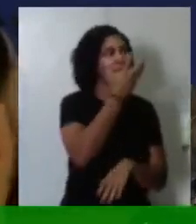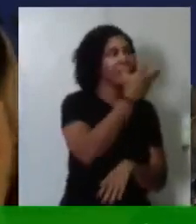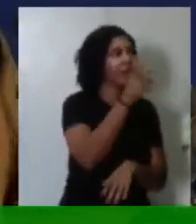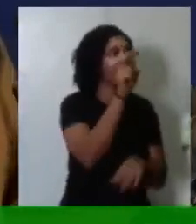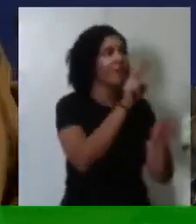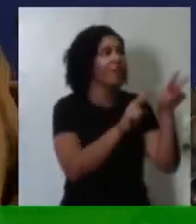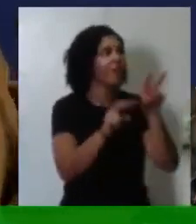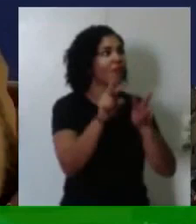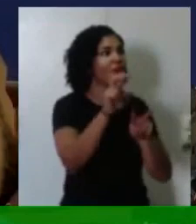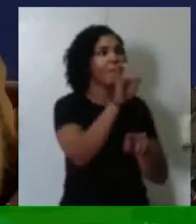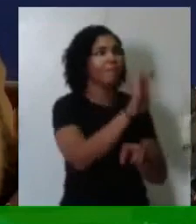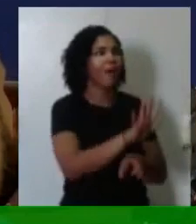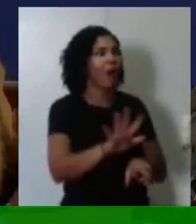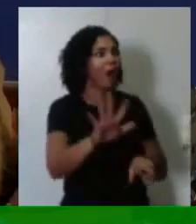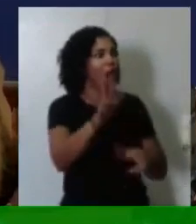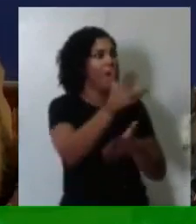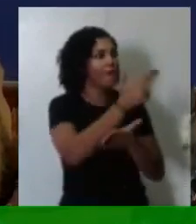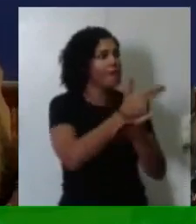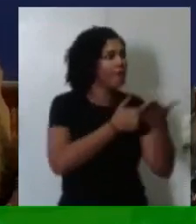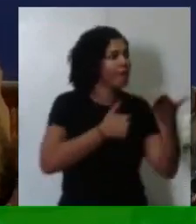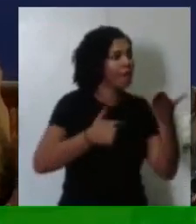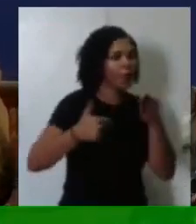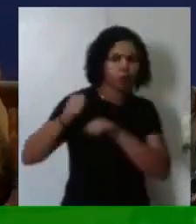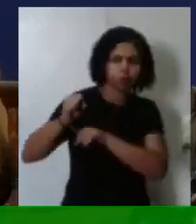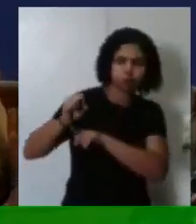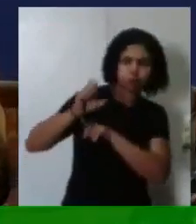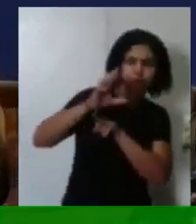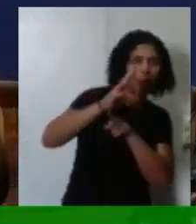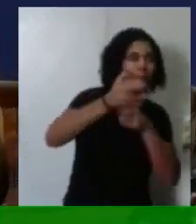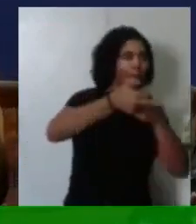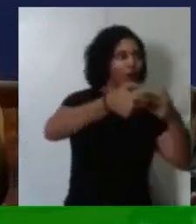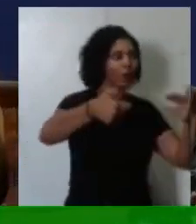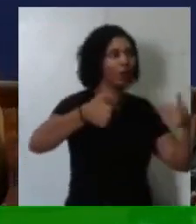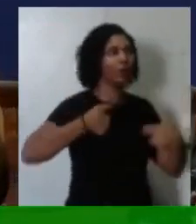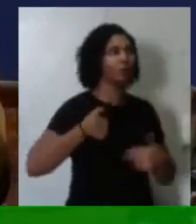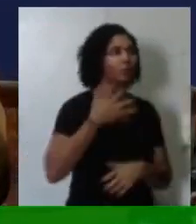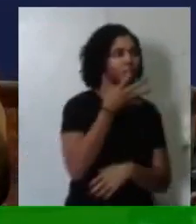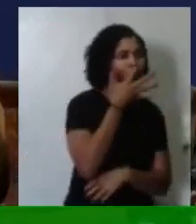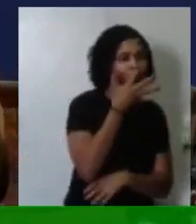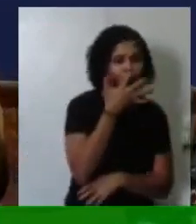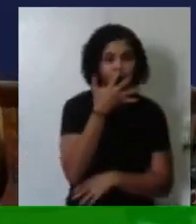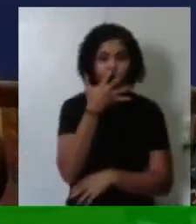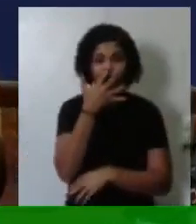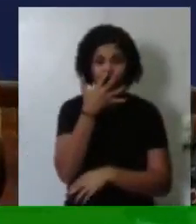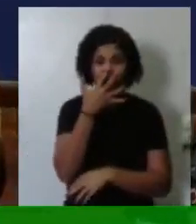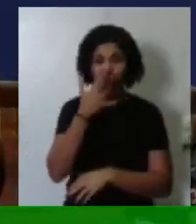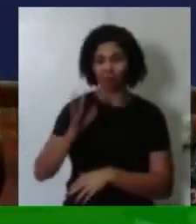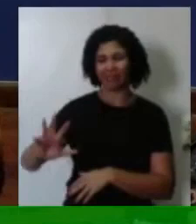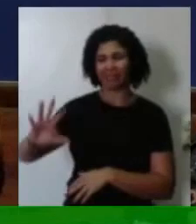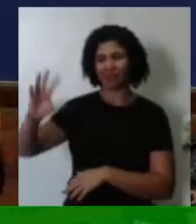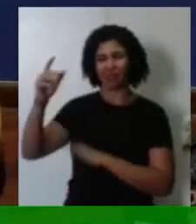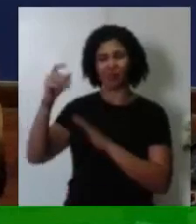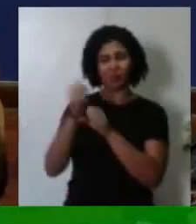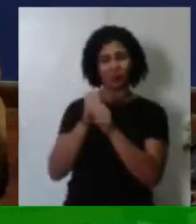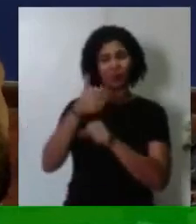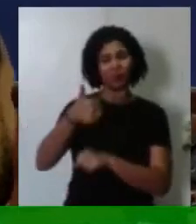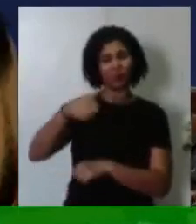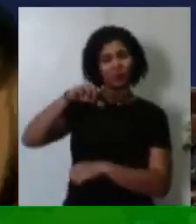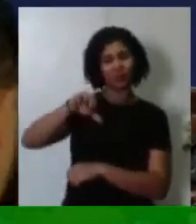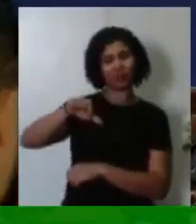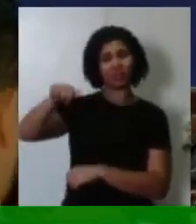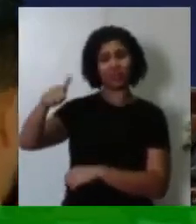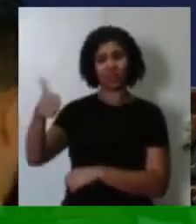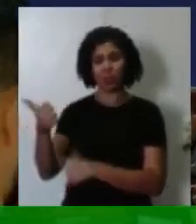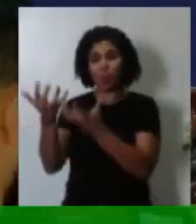imagens, às máquinas, ao cinema. Mas a seca aumentou. Em 71, eu tive que ir embora.